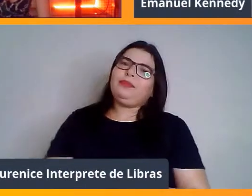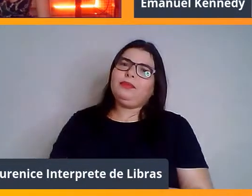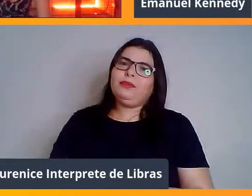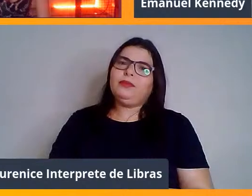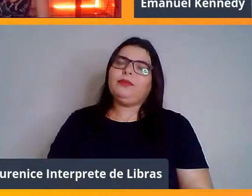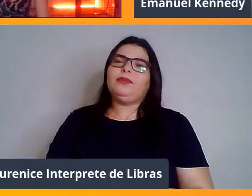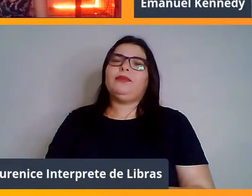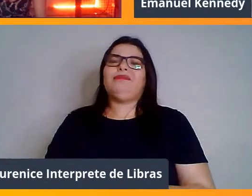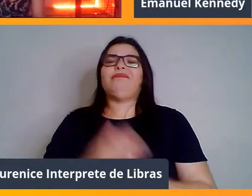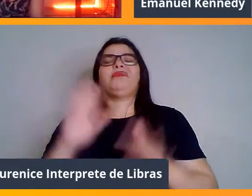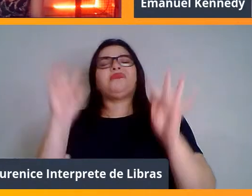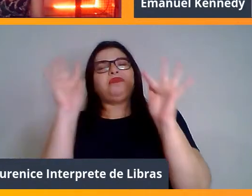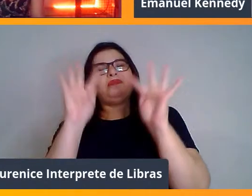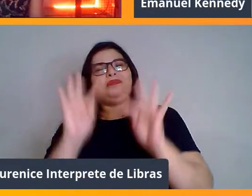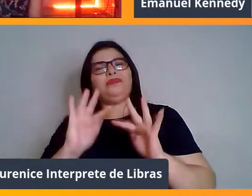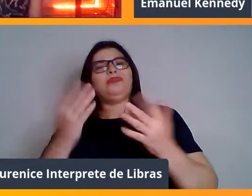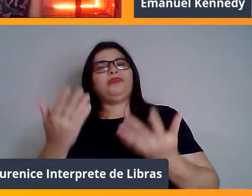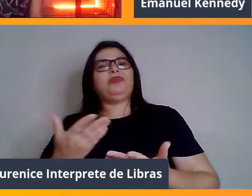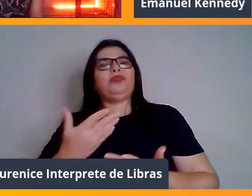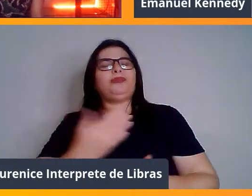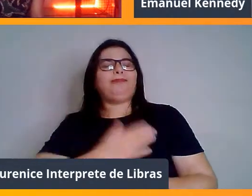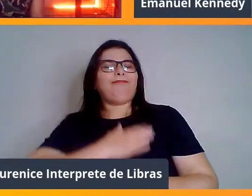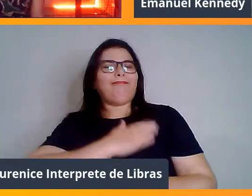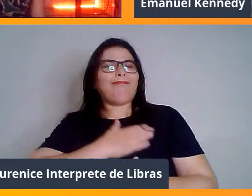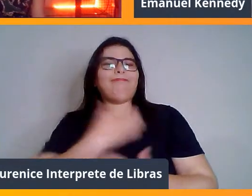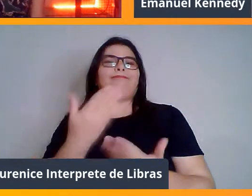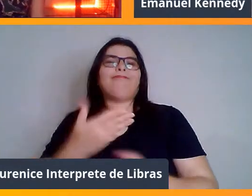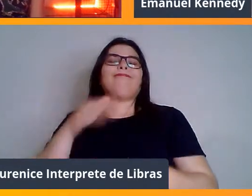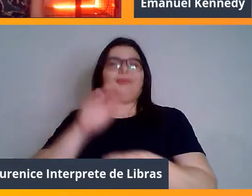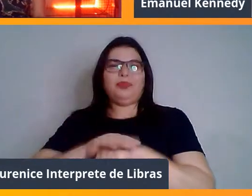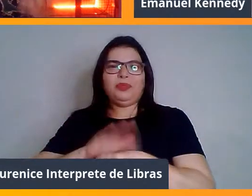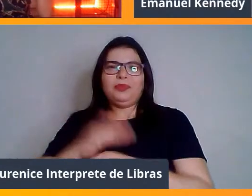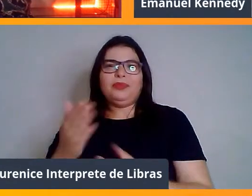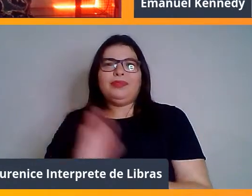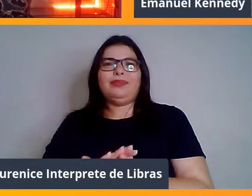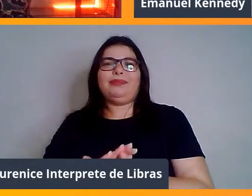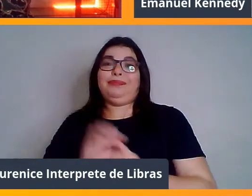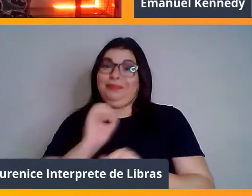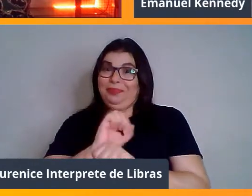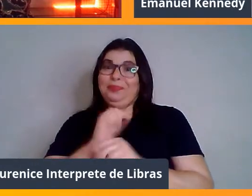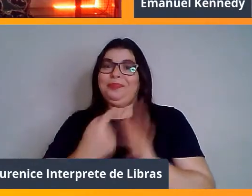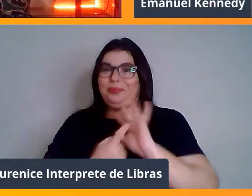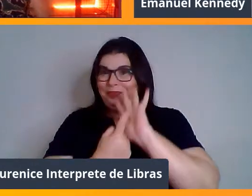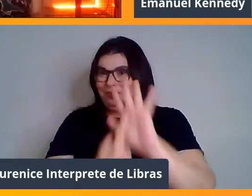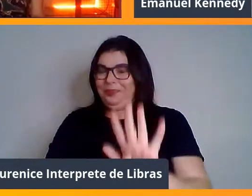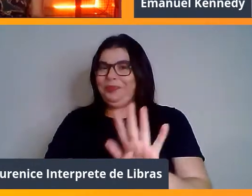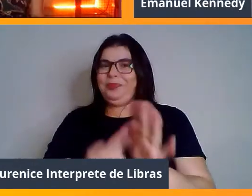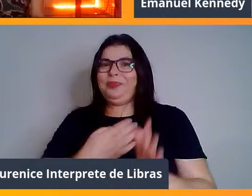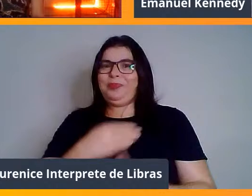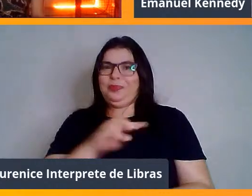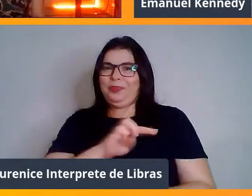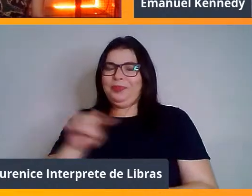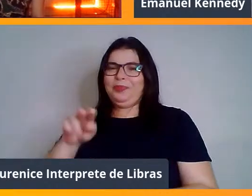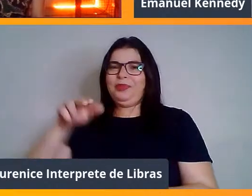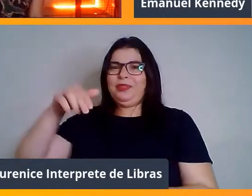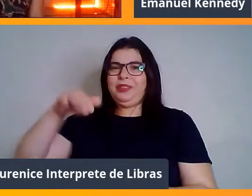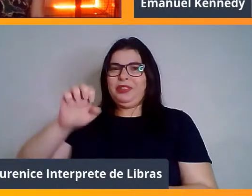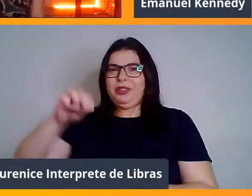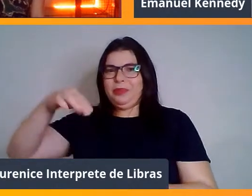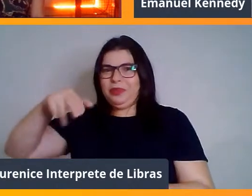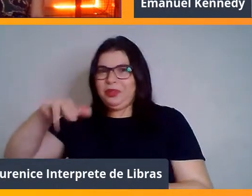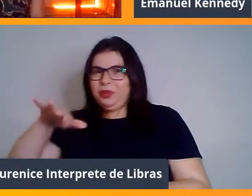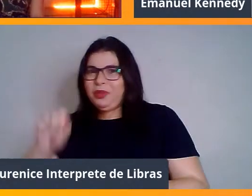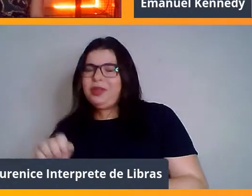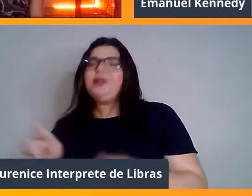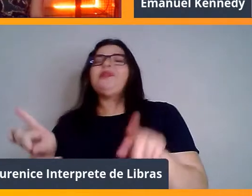Estou muito feliz de estar aqui hoje, nesse momento, tá? Deixa eu me apresentar, né? Meu nome é Emanuel Kennedy, eu sou também professor